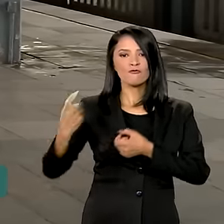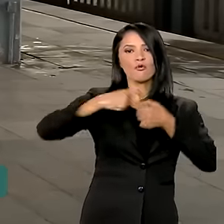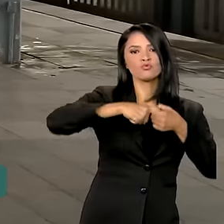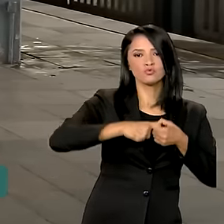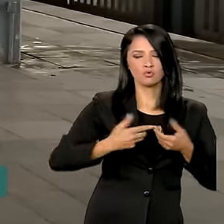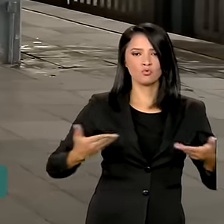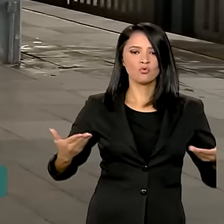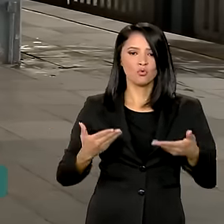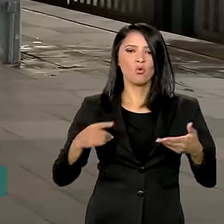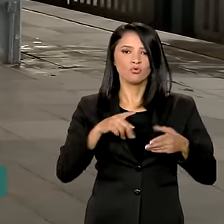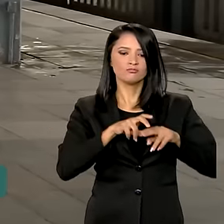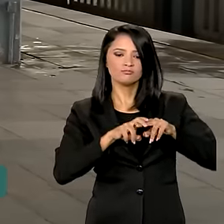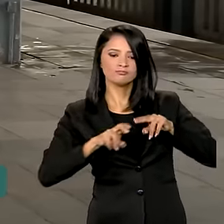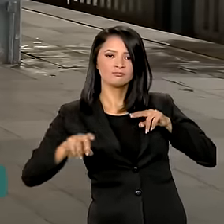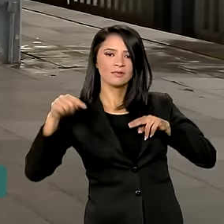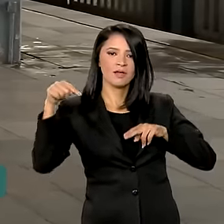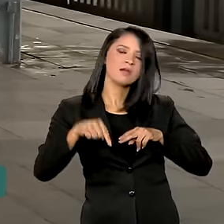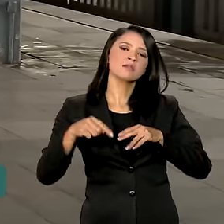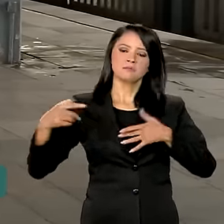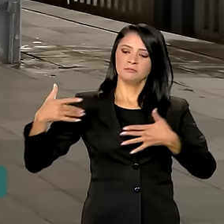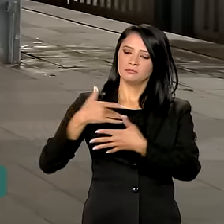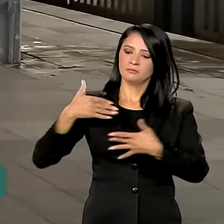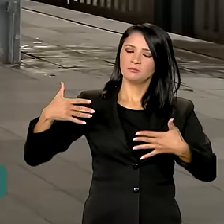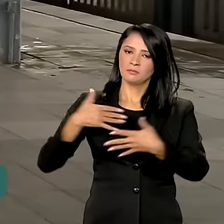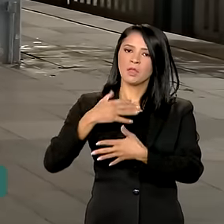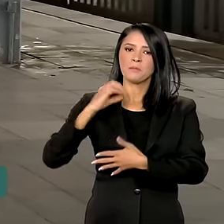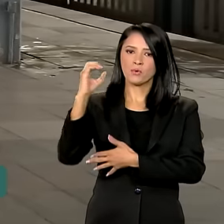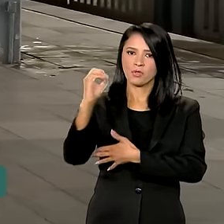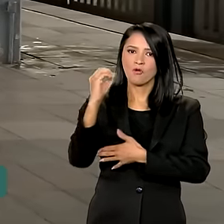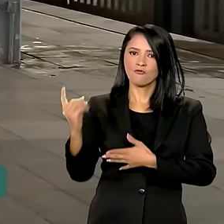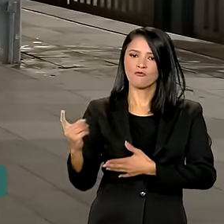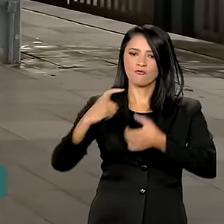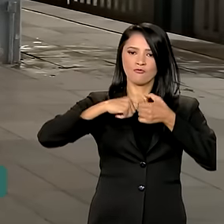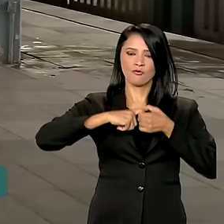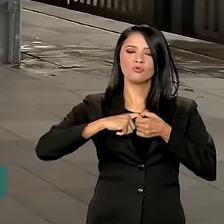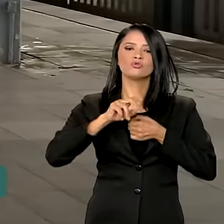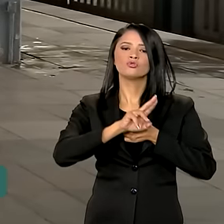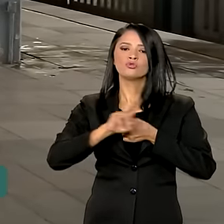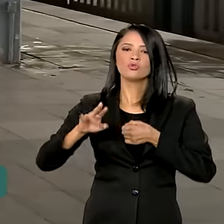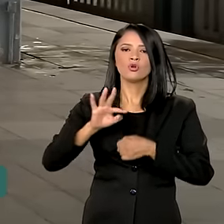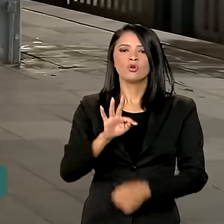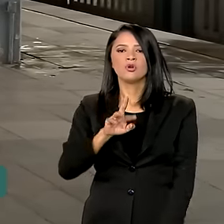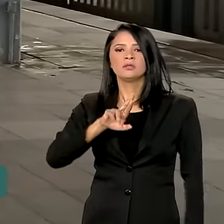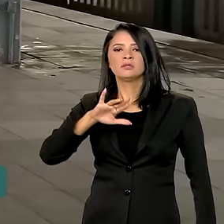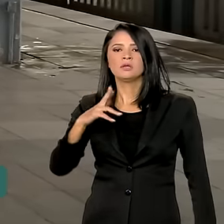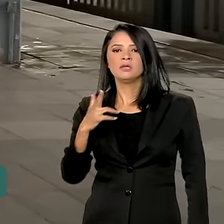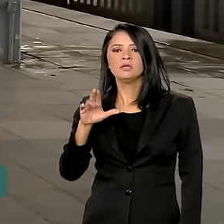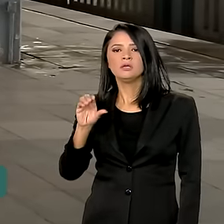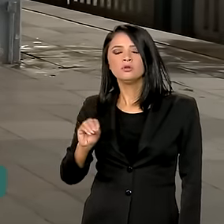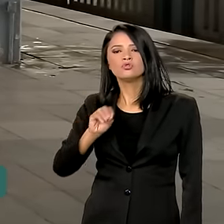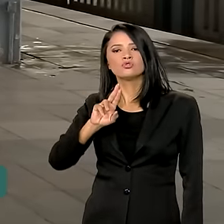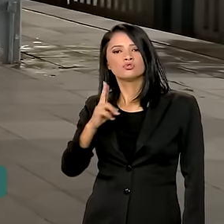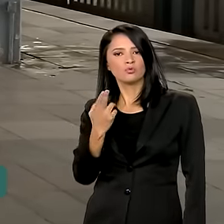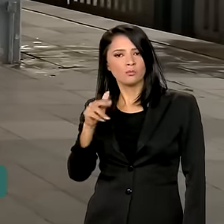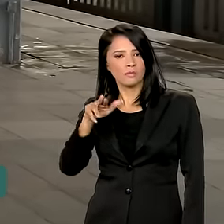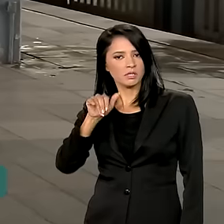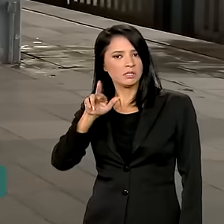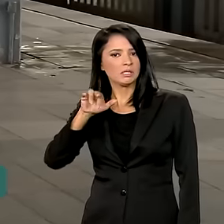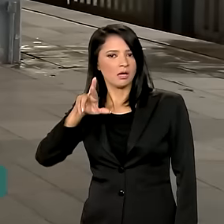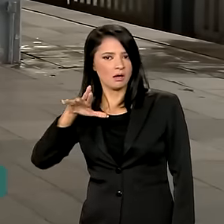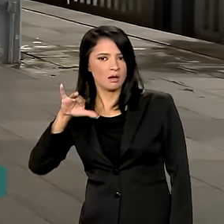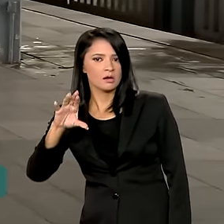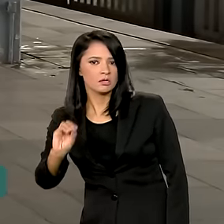operação de metrô na região metropolitana de Porto Alegre. Intitulada Trilhos Humanitários, a operação